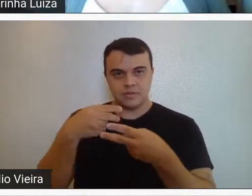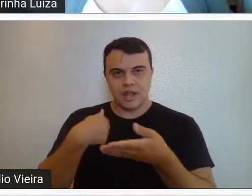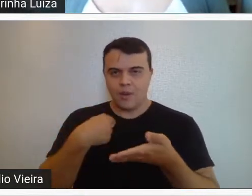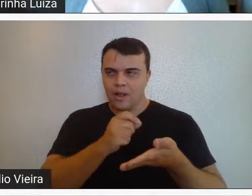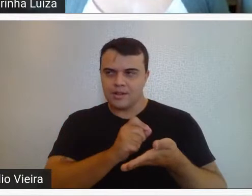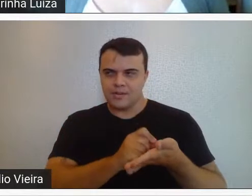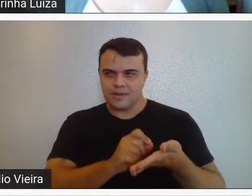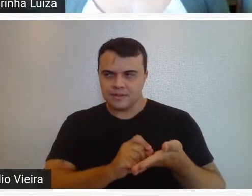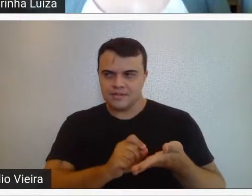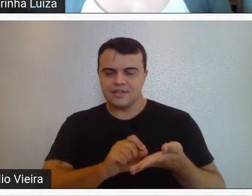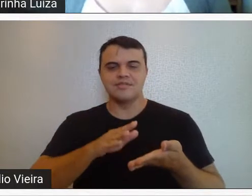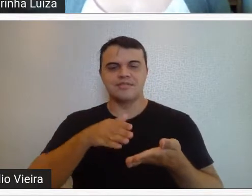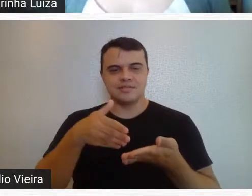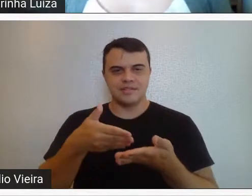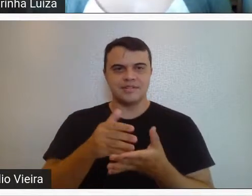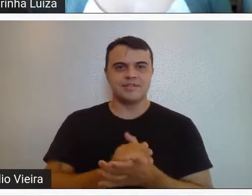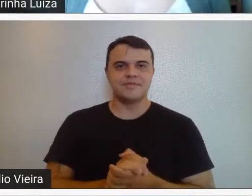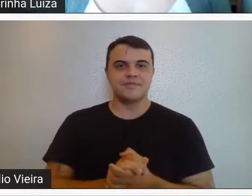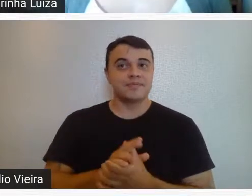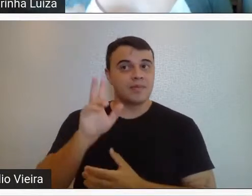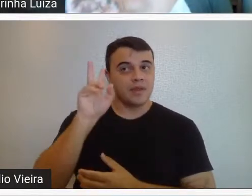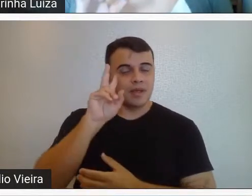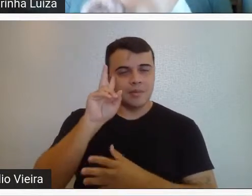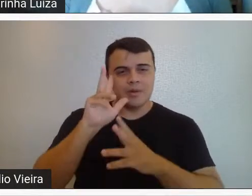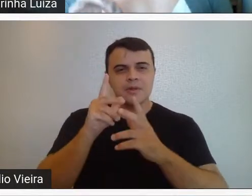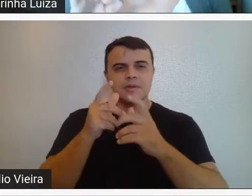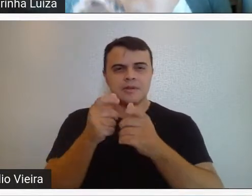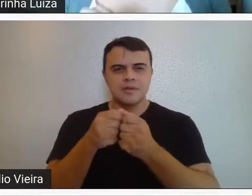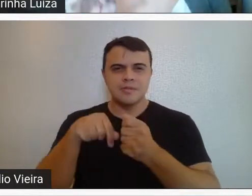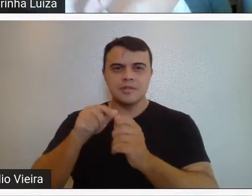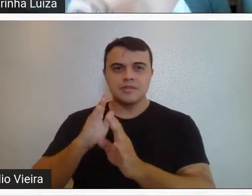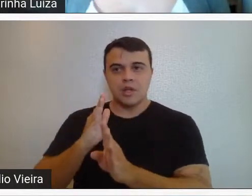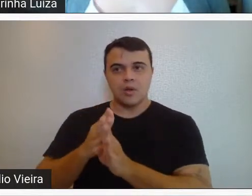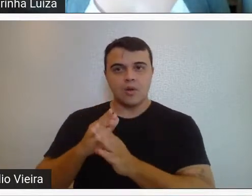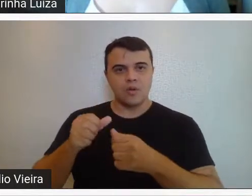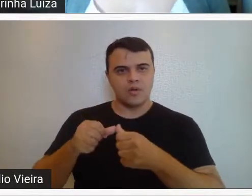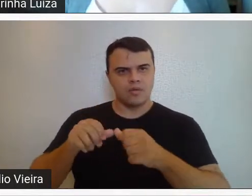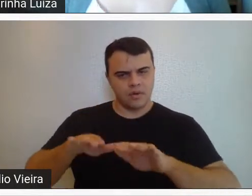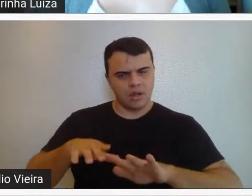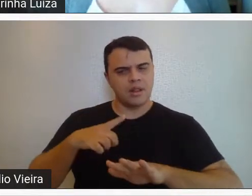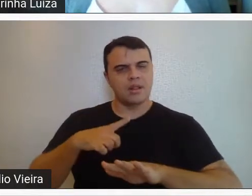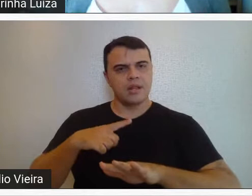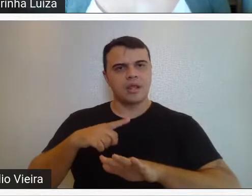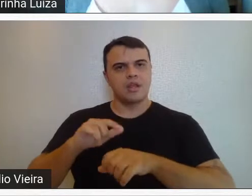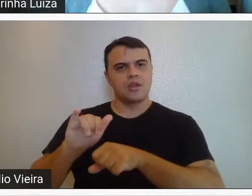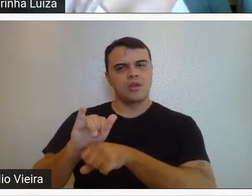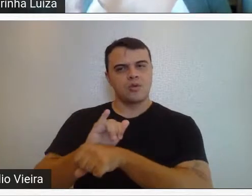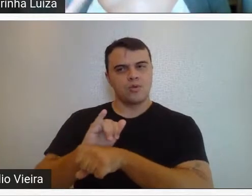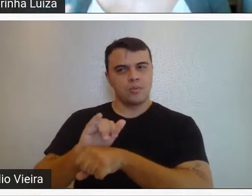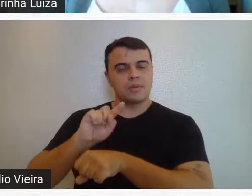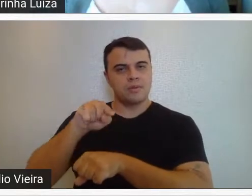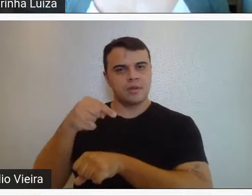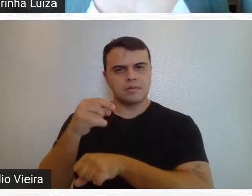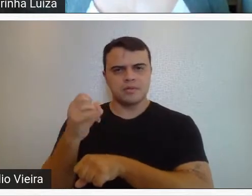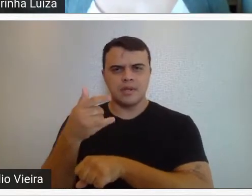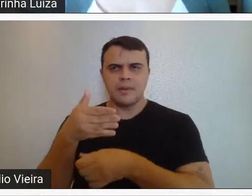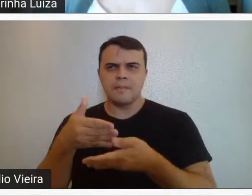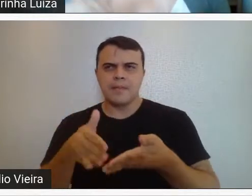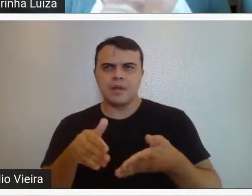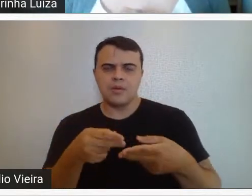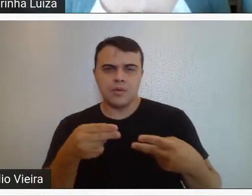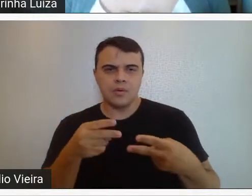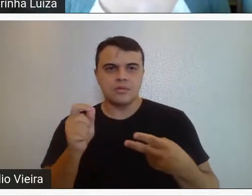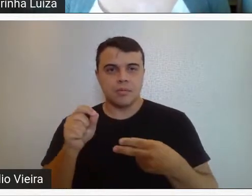minhas anotações já, lembrar a todo mundo que esse encontro fica disponível aqui no YouTube depois, então quem perdeu alguma